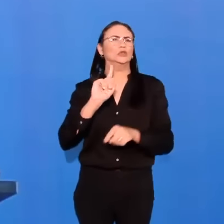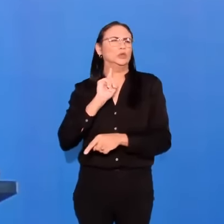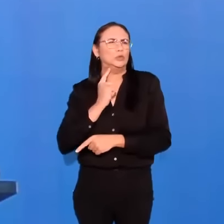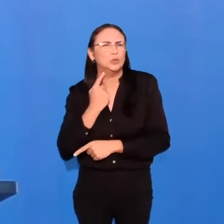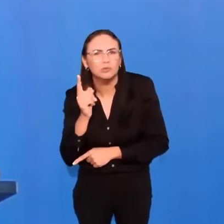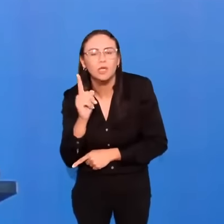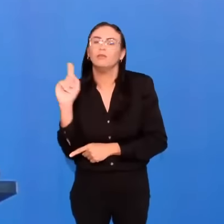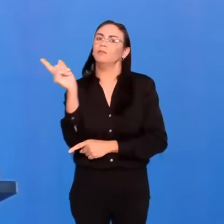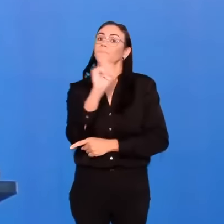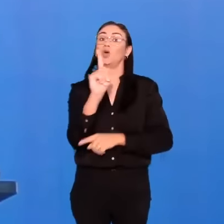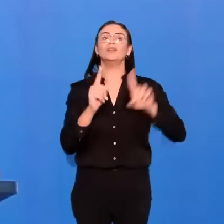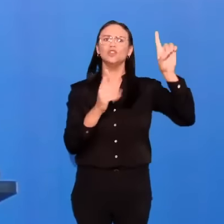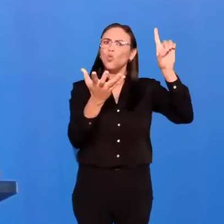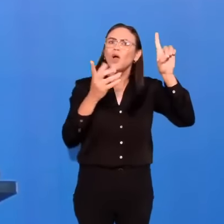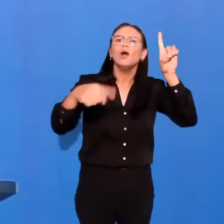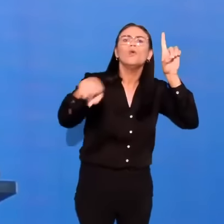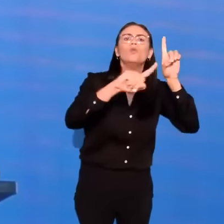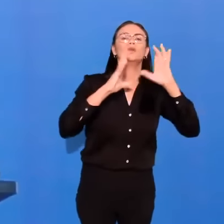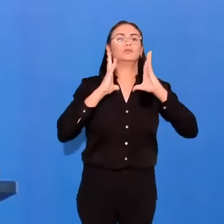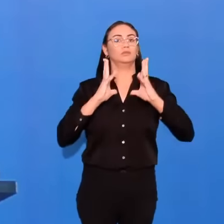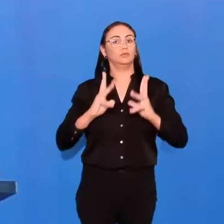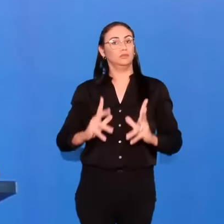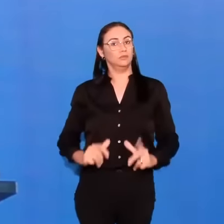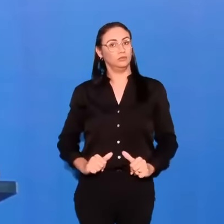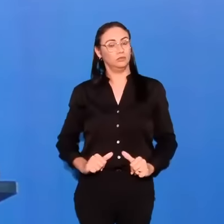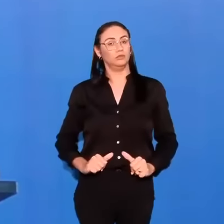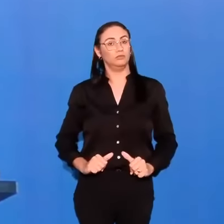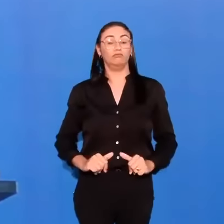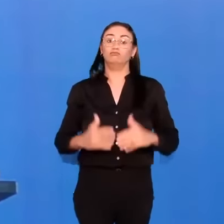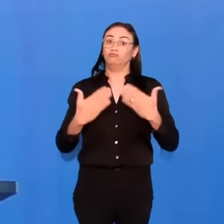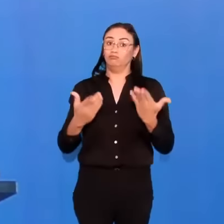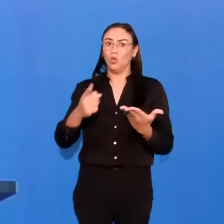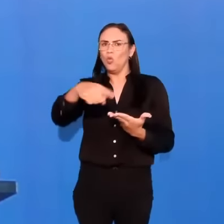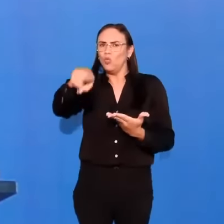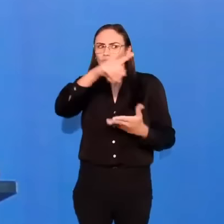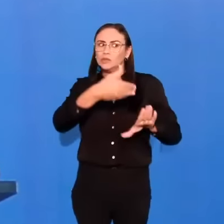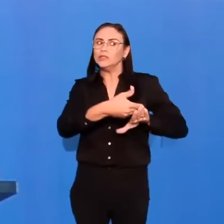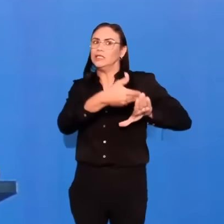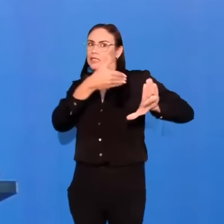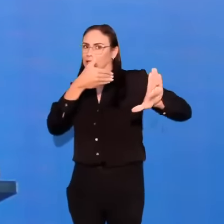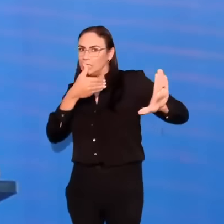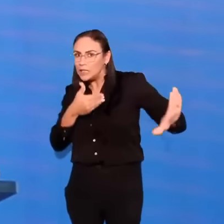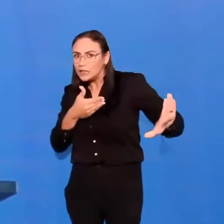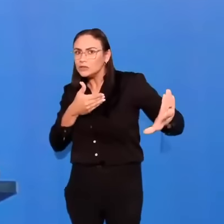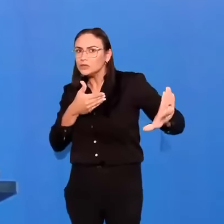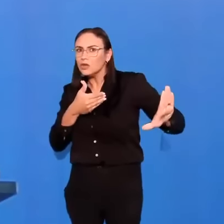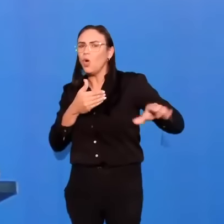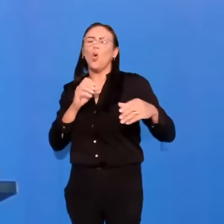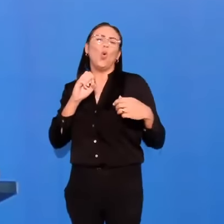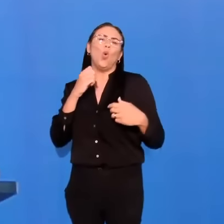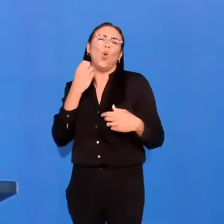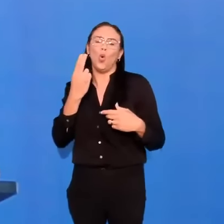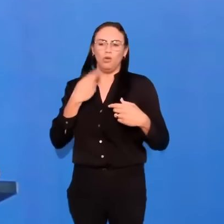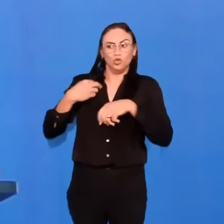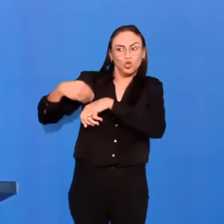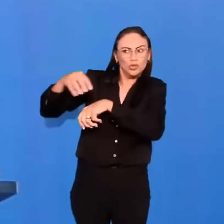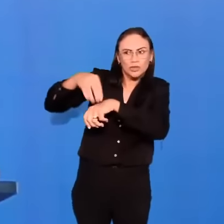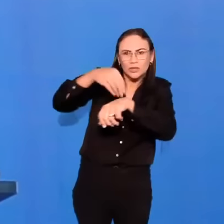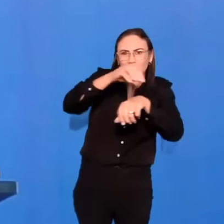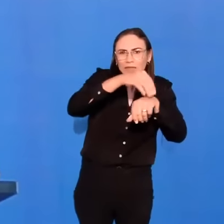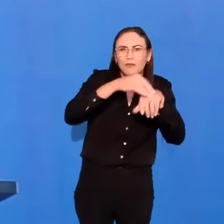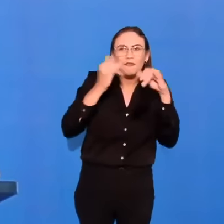santificação. Dessarte, quem rejeita essas coisas, não rejeita o homem, e sim Deus, que também